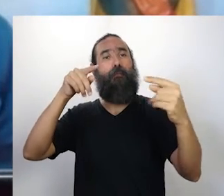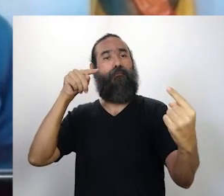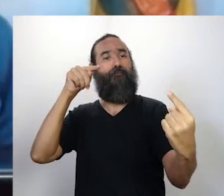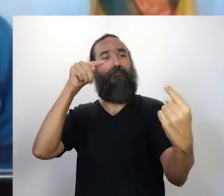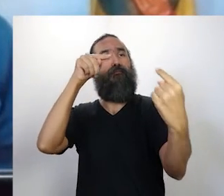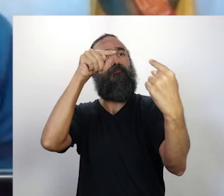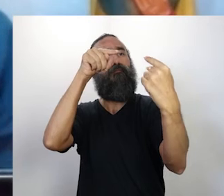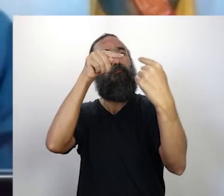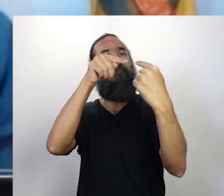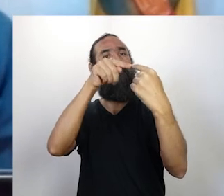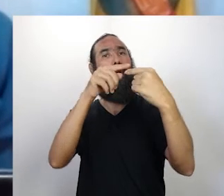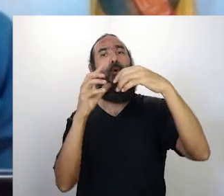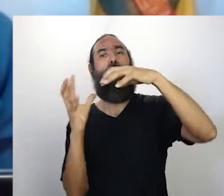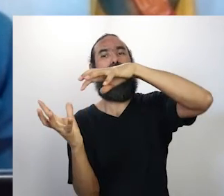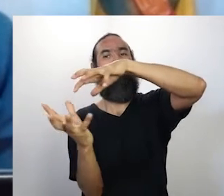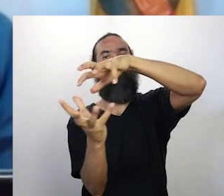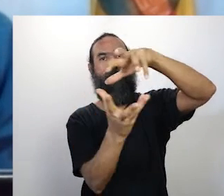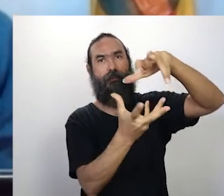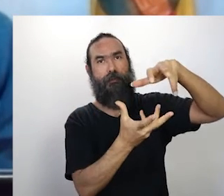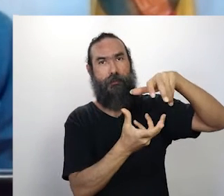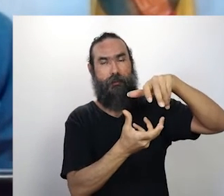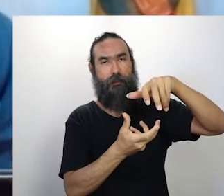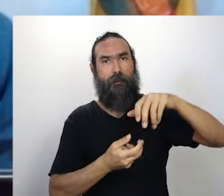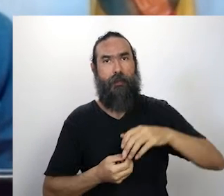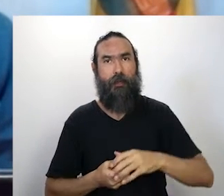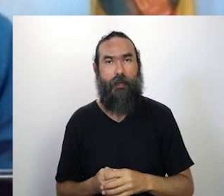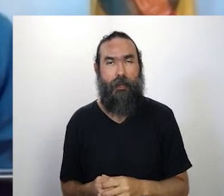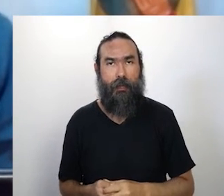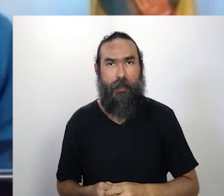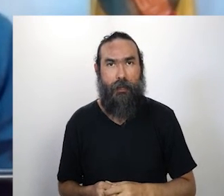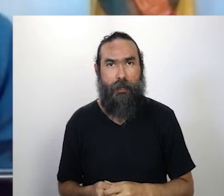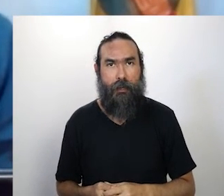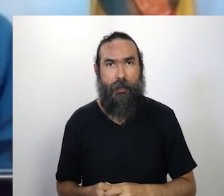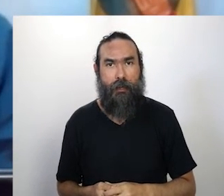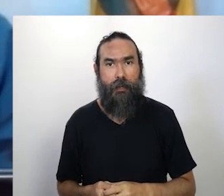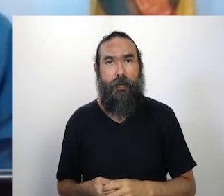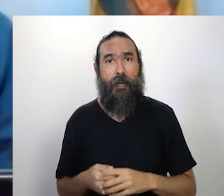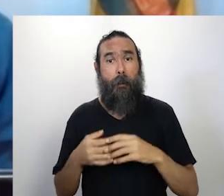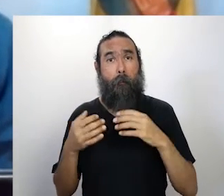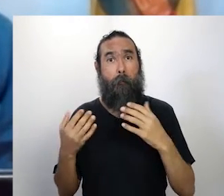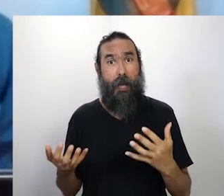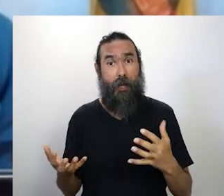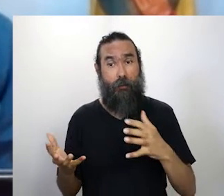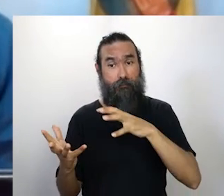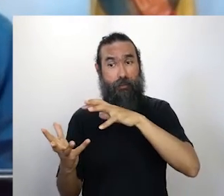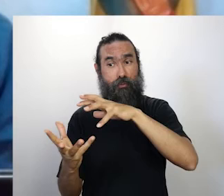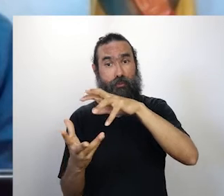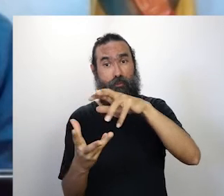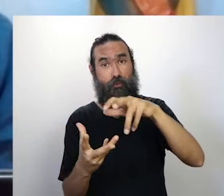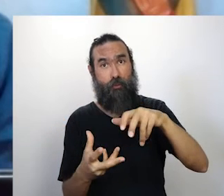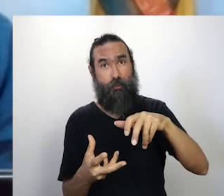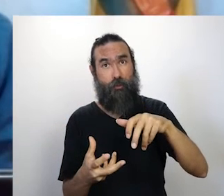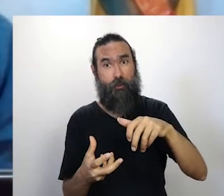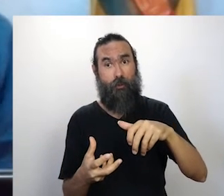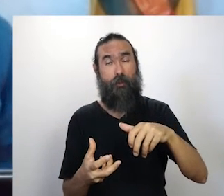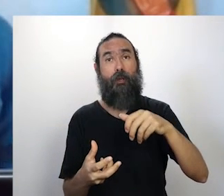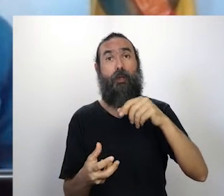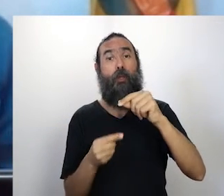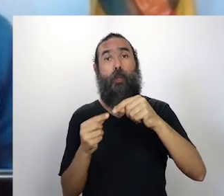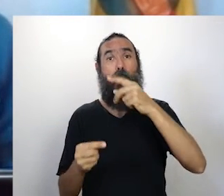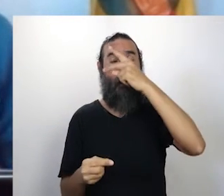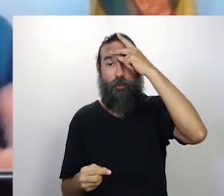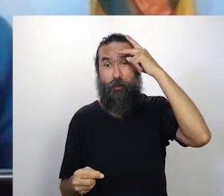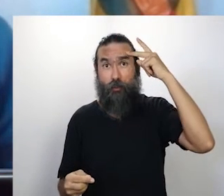as forças, mas o movimento que o mundo vem impondo, o ritmo que o homem vem impondo, que o